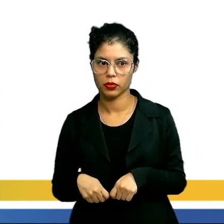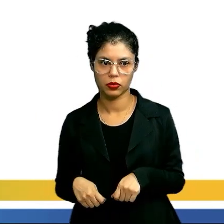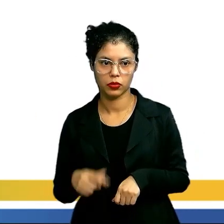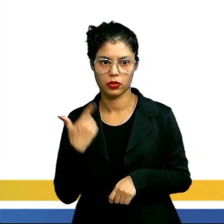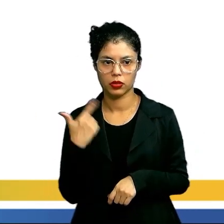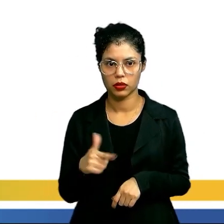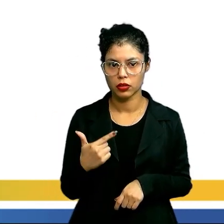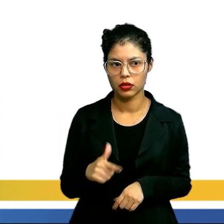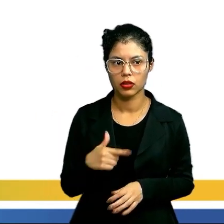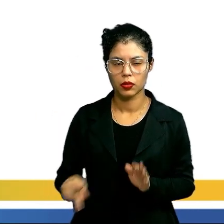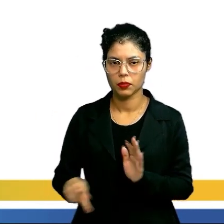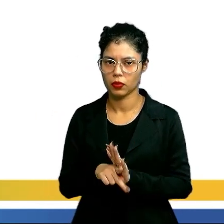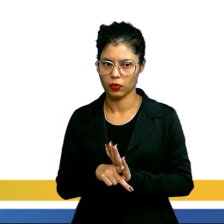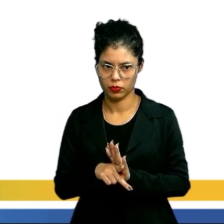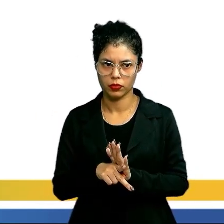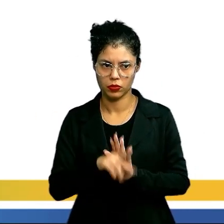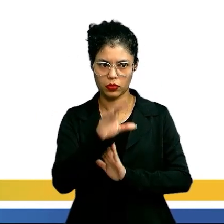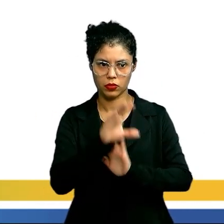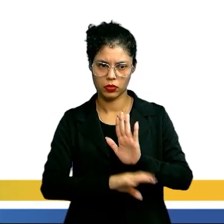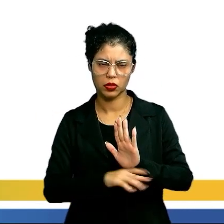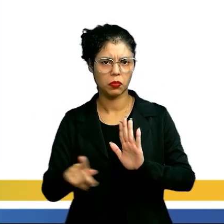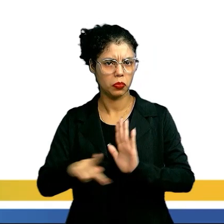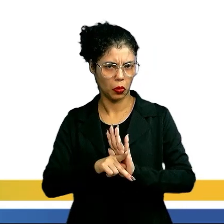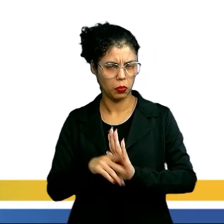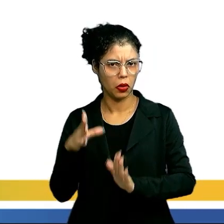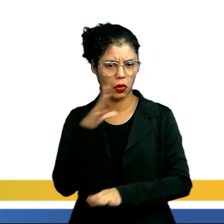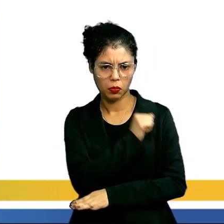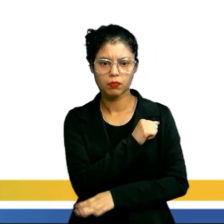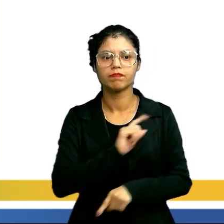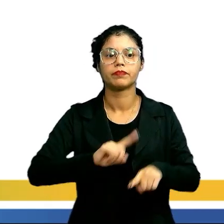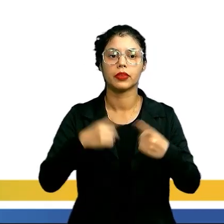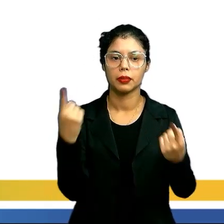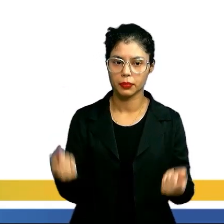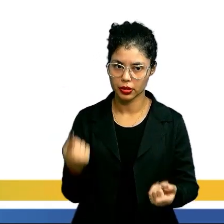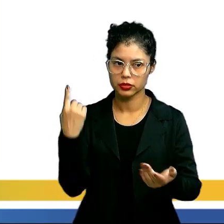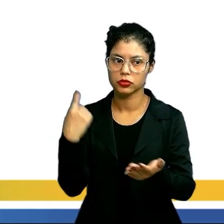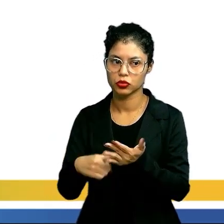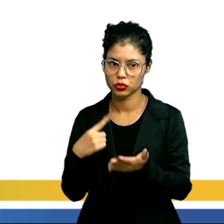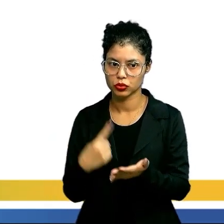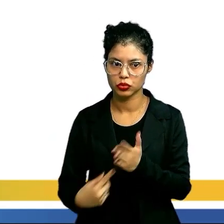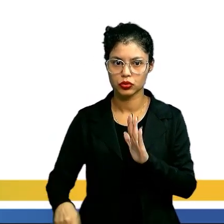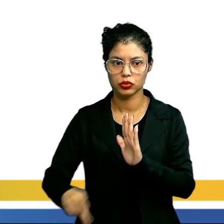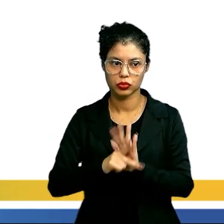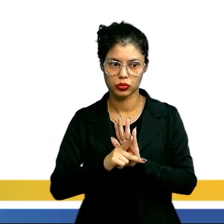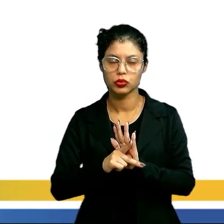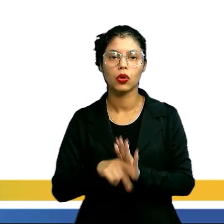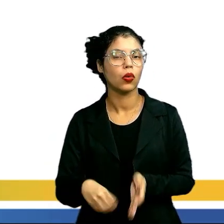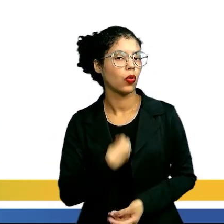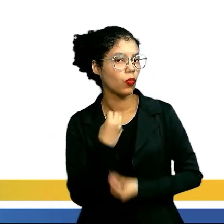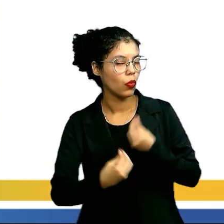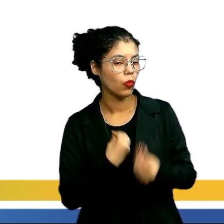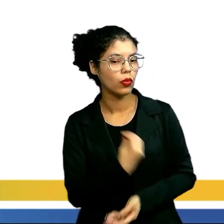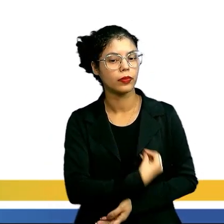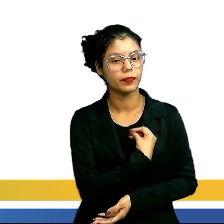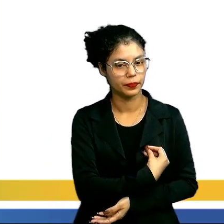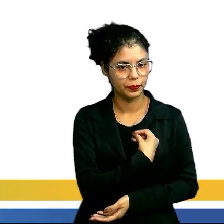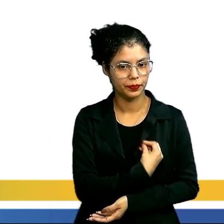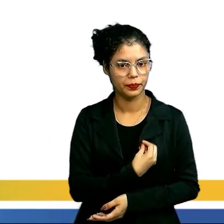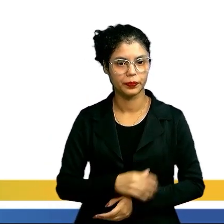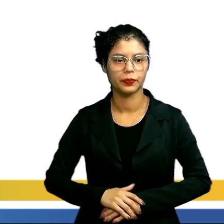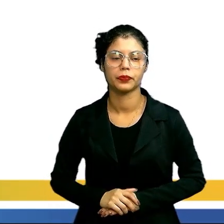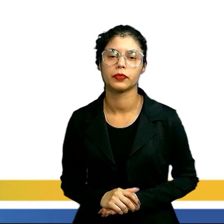essência que o defina de imediato, mas ele é definido de acordo com o modo